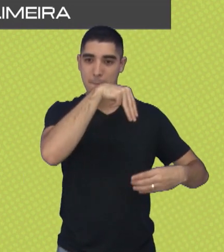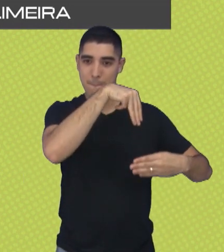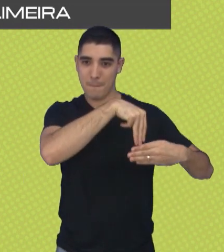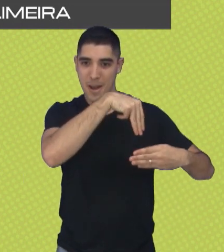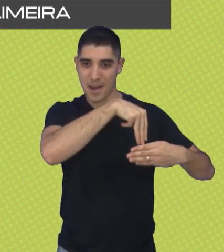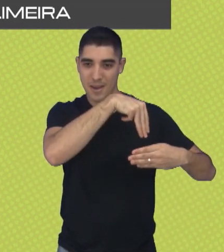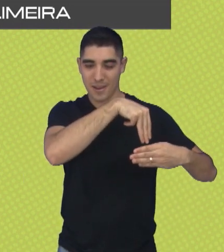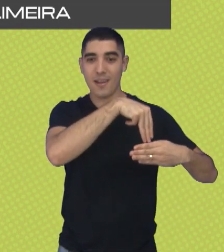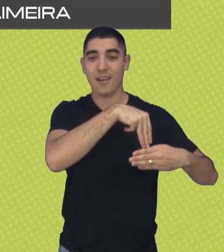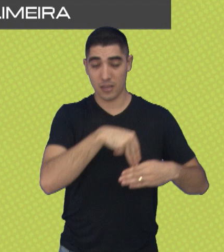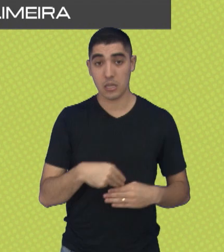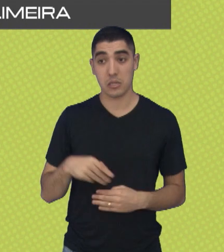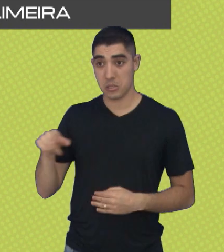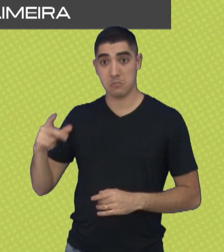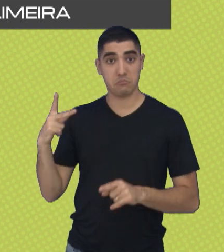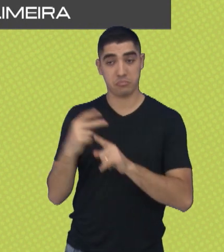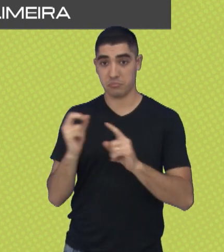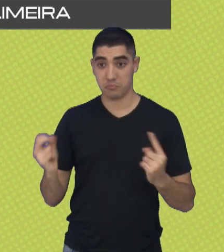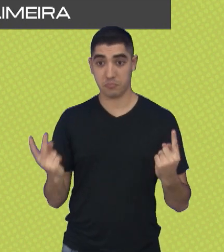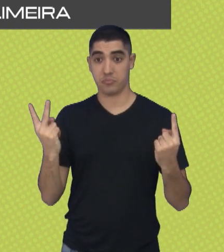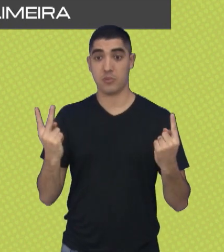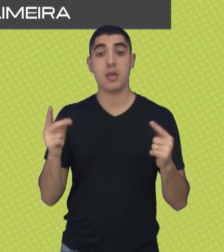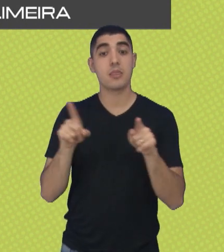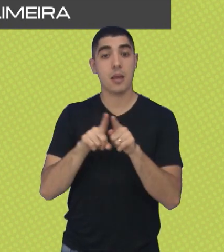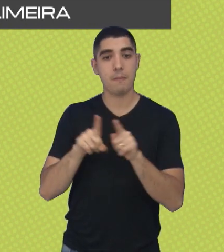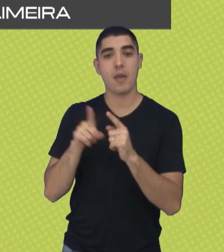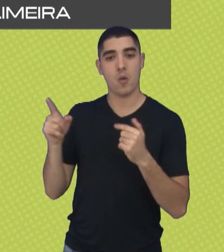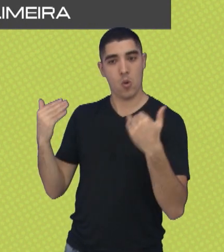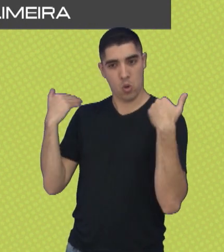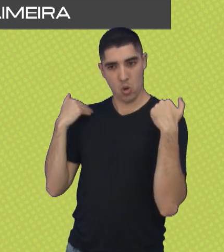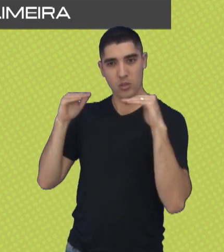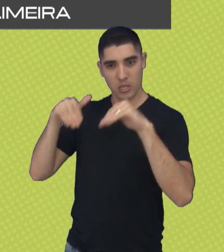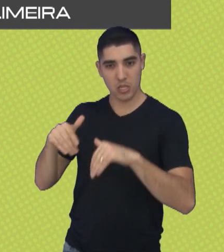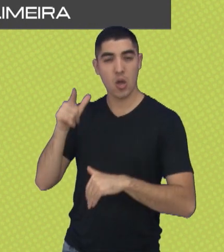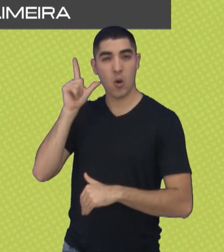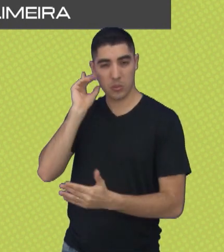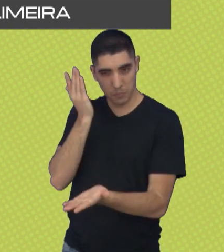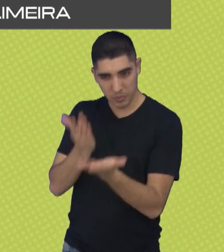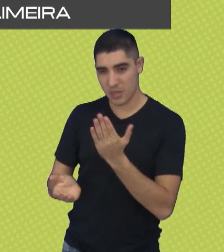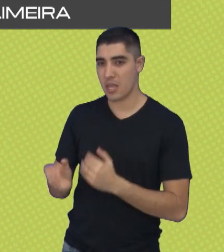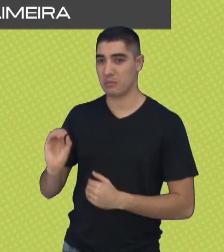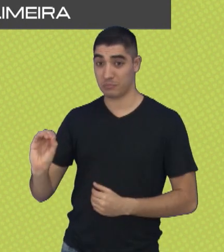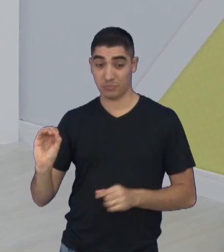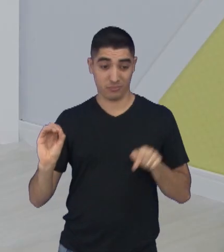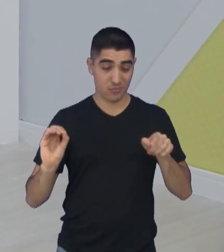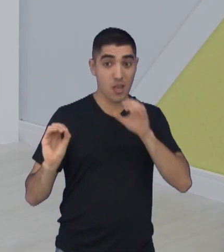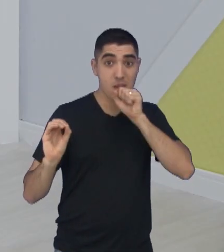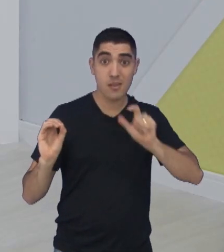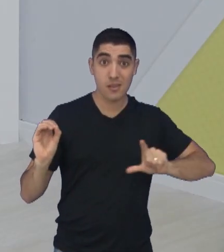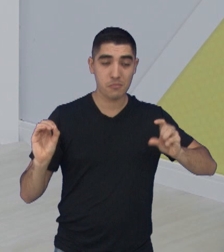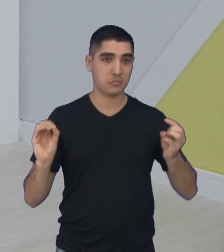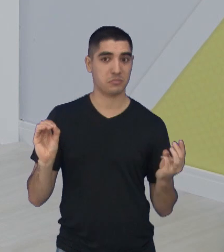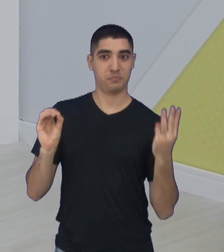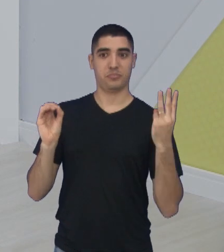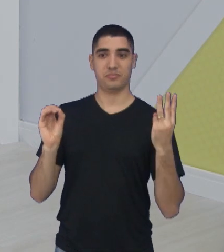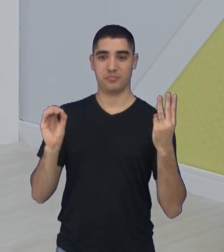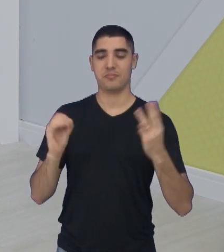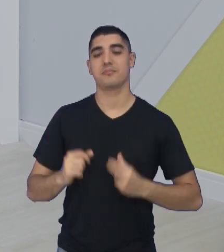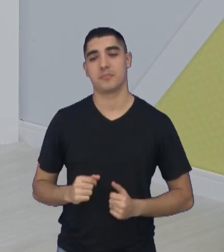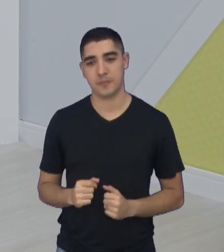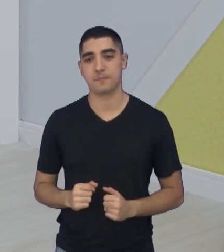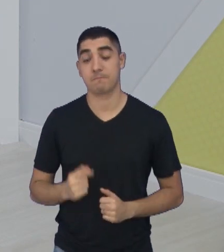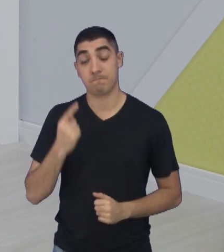para a equipe do Água Santa, e o Costa Rica, onde o São José empatou em casa 0x0, tomou a traulitada da Inter de Limeira 3x0.